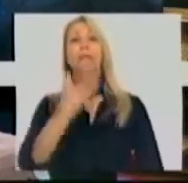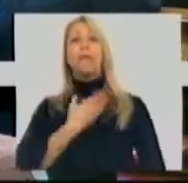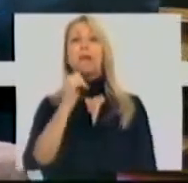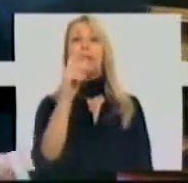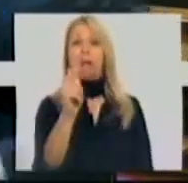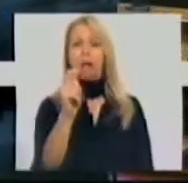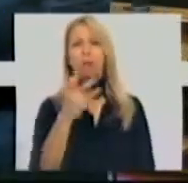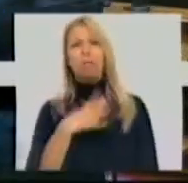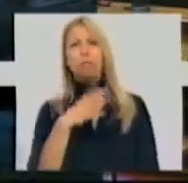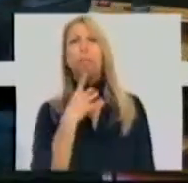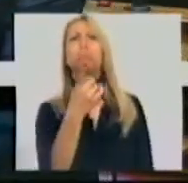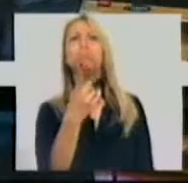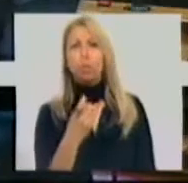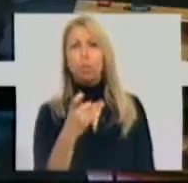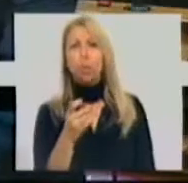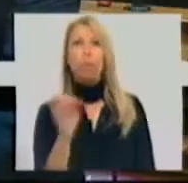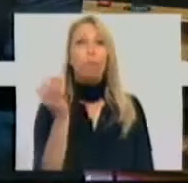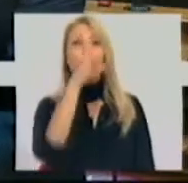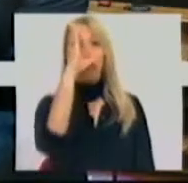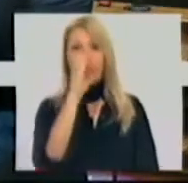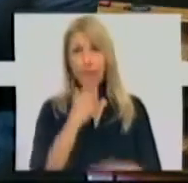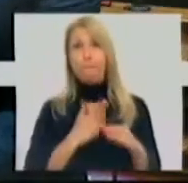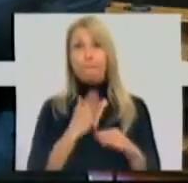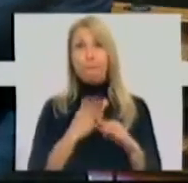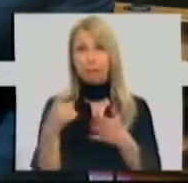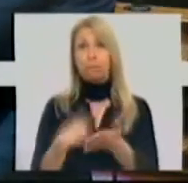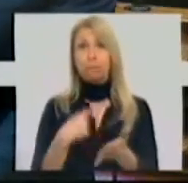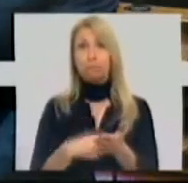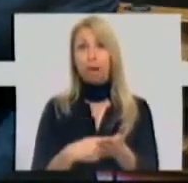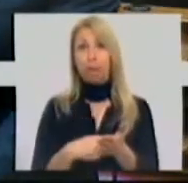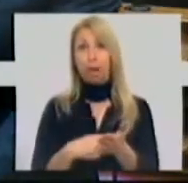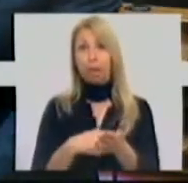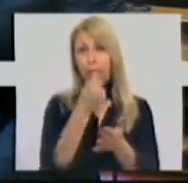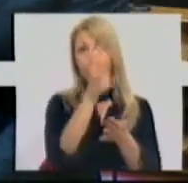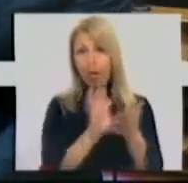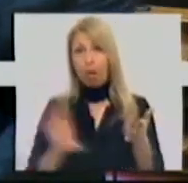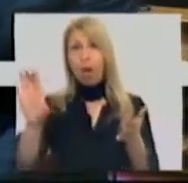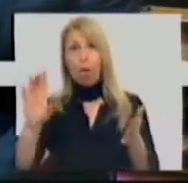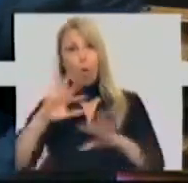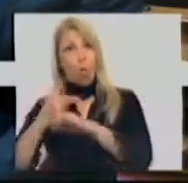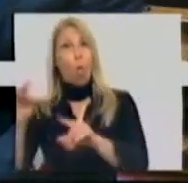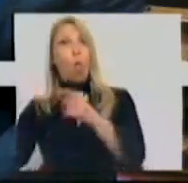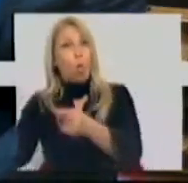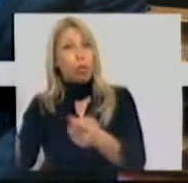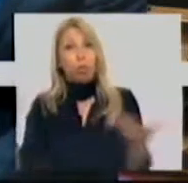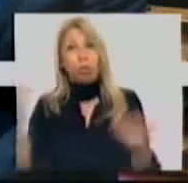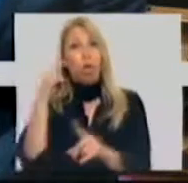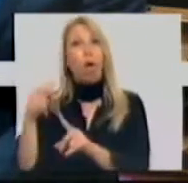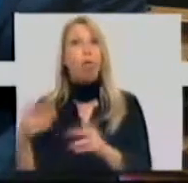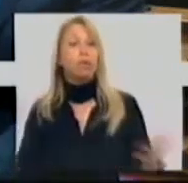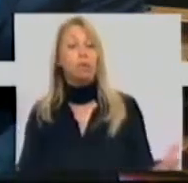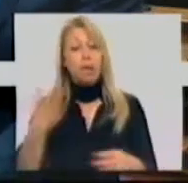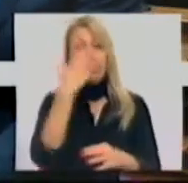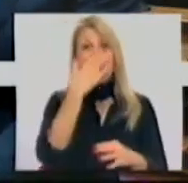perguntar ao Primeiro-Ministro se parte dessa contribuição é destinada a outros fins. Isto é, se parte da contribuição dos